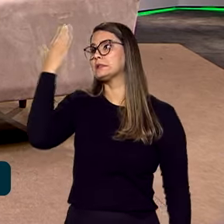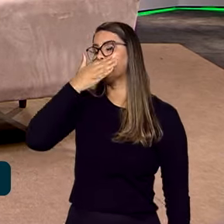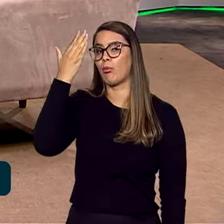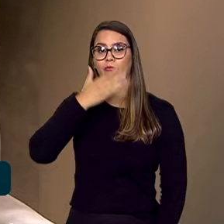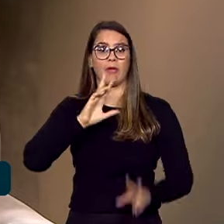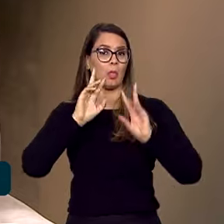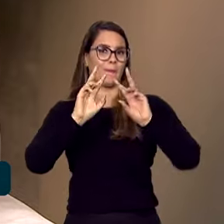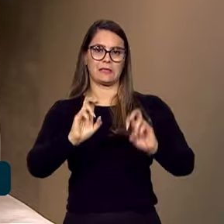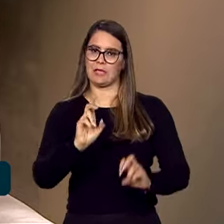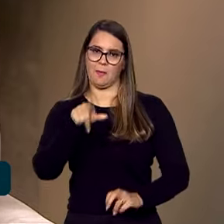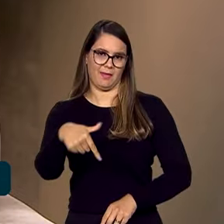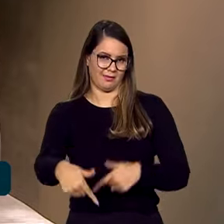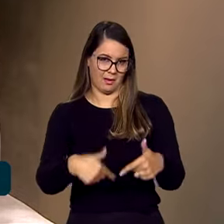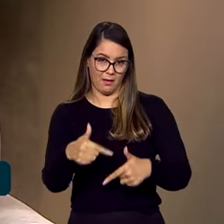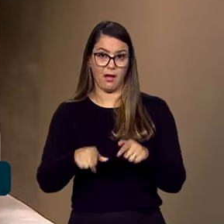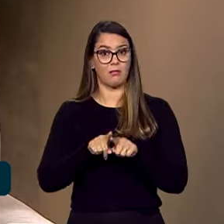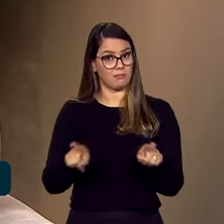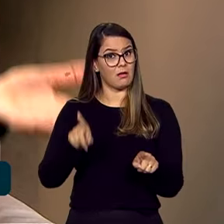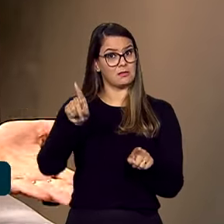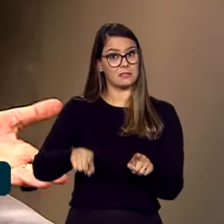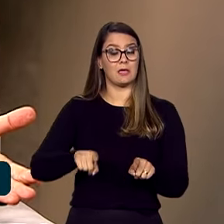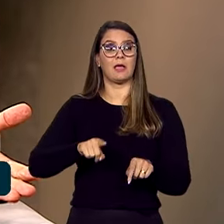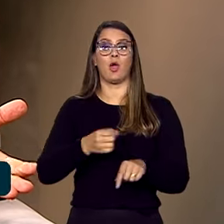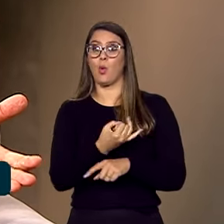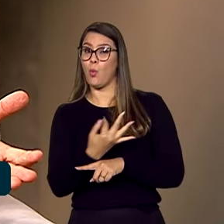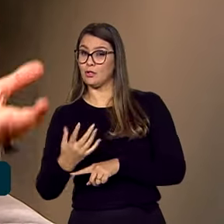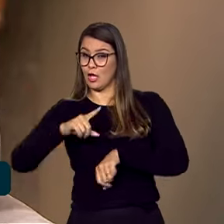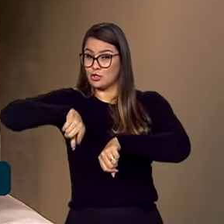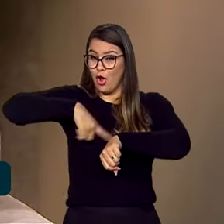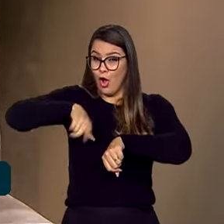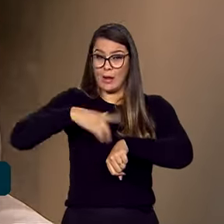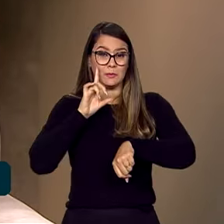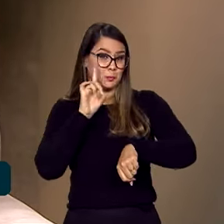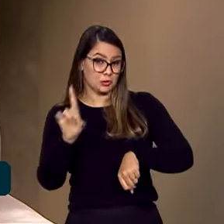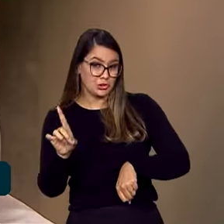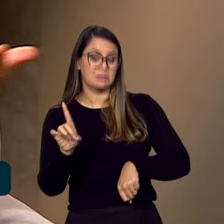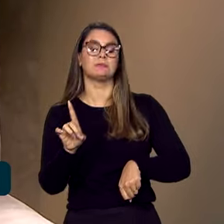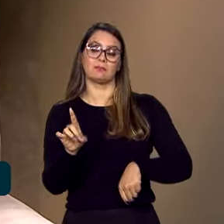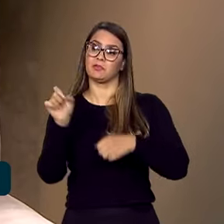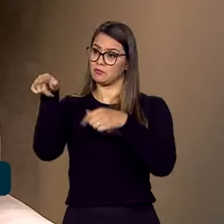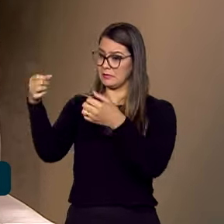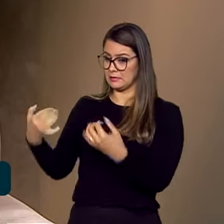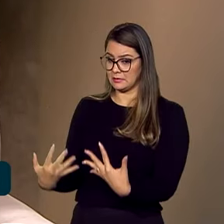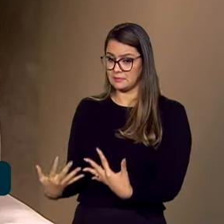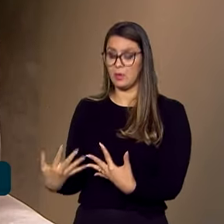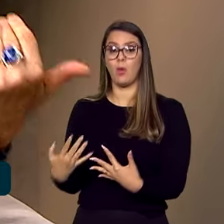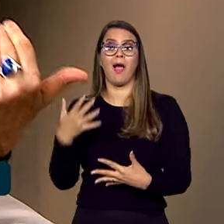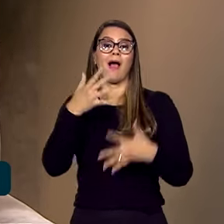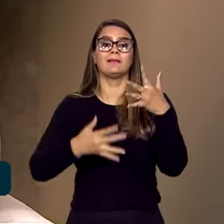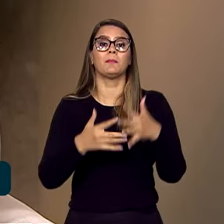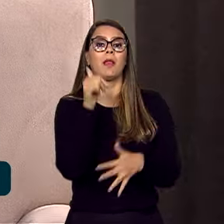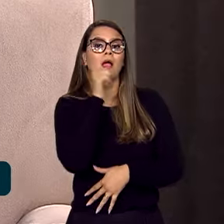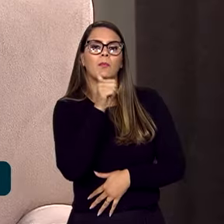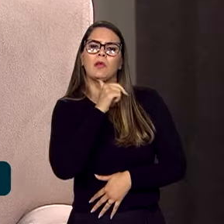percebido como um trabalho. Mas isso consome um número muito grande de horas por dia e justamente, como você disse, impede que